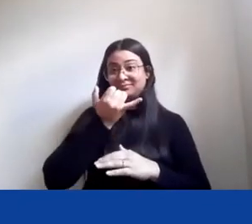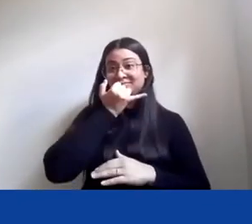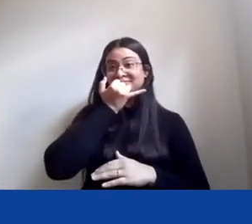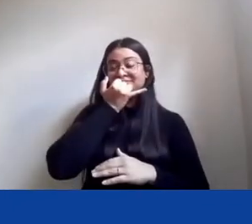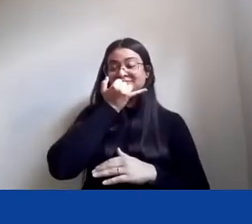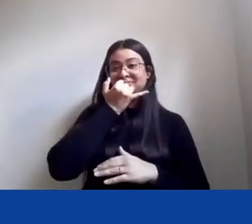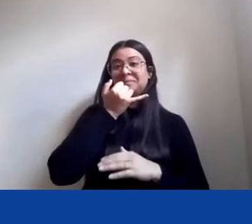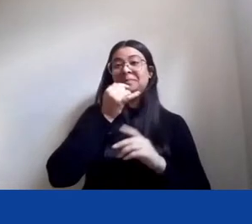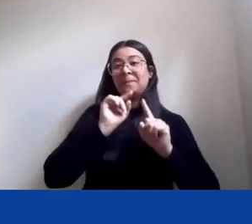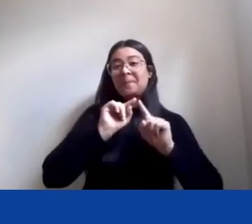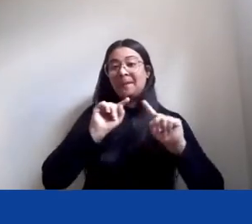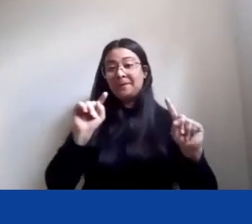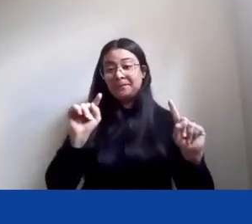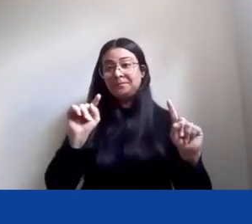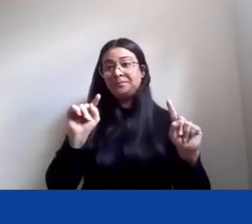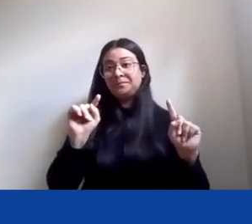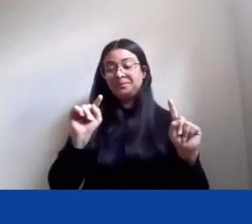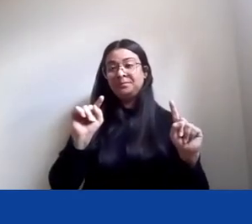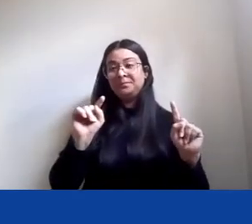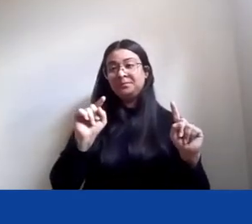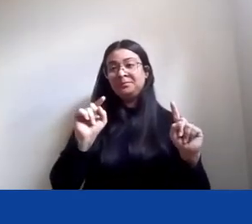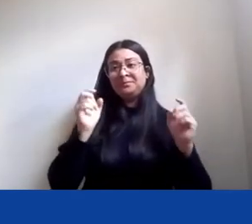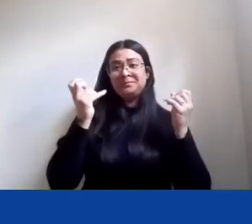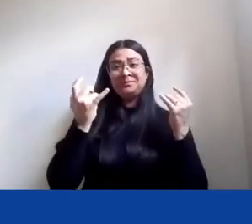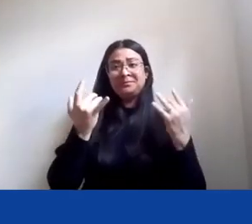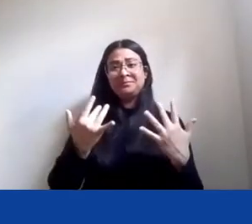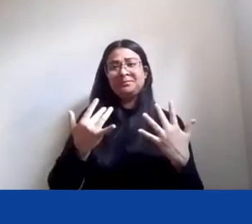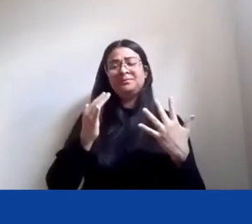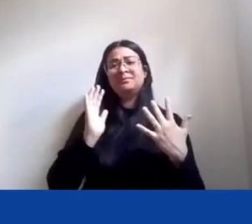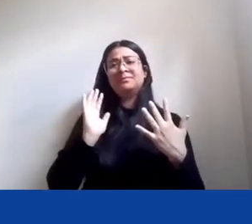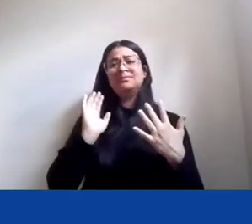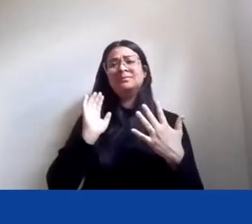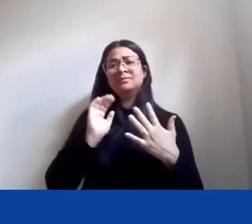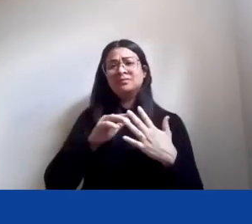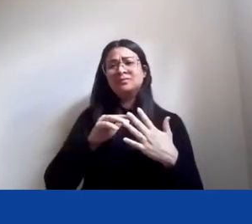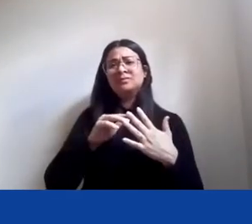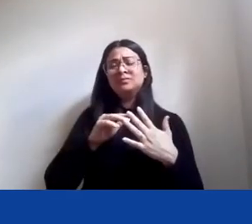mas eu só queria falar uma última coisa sobre direitos.